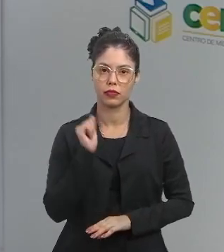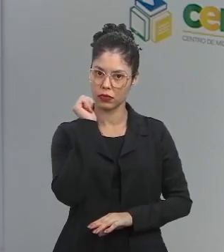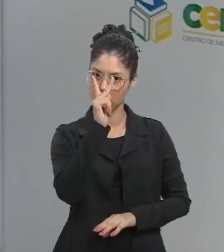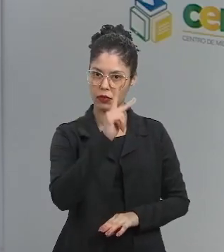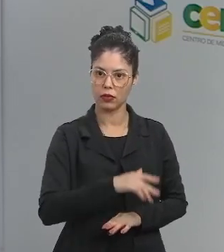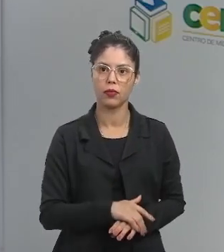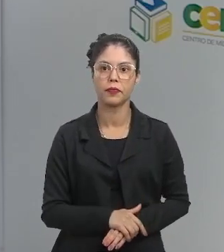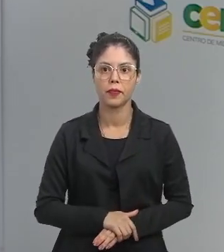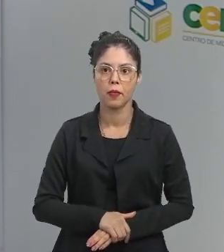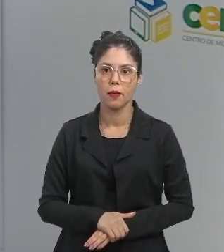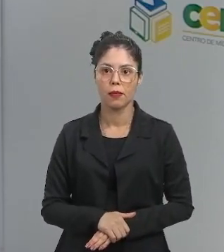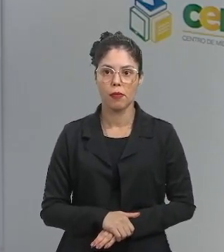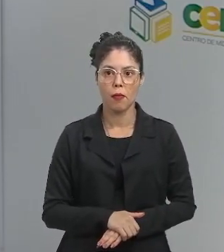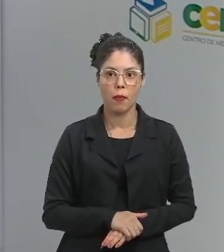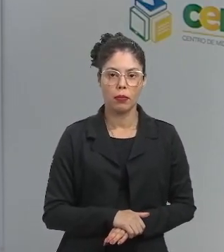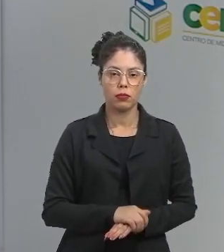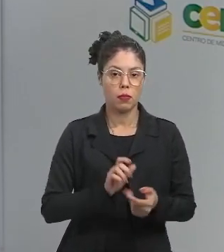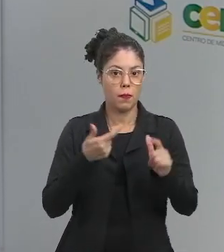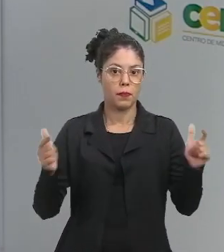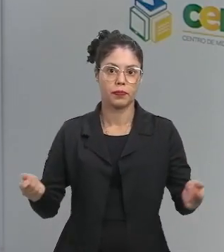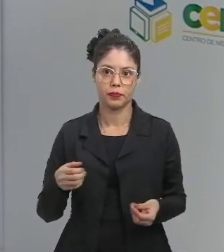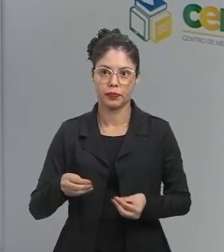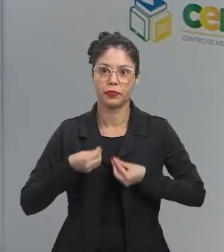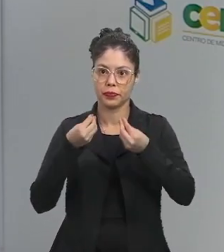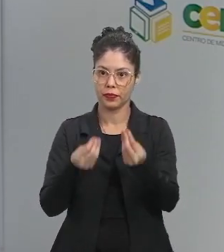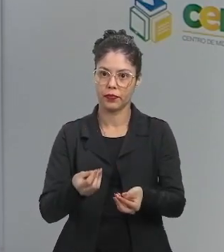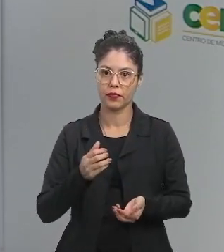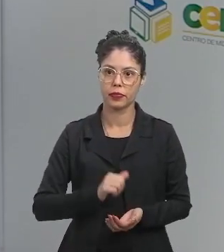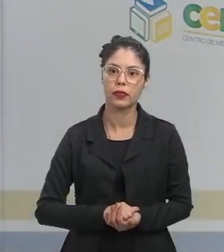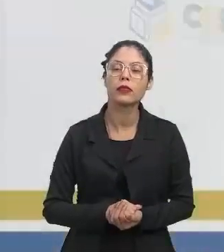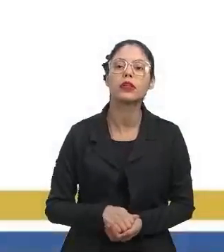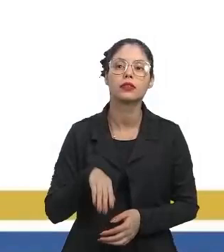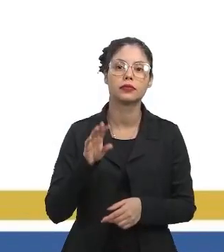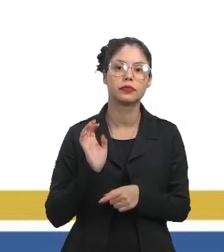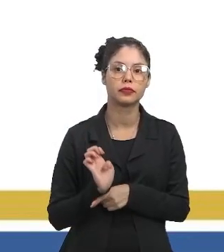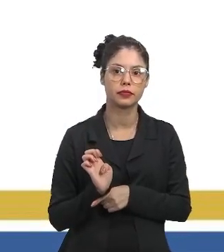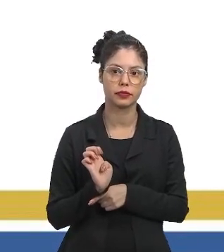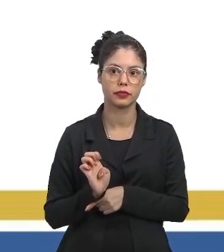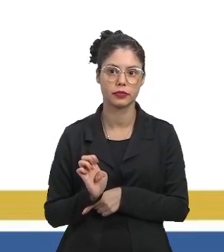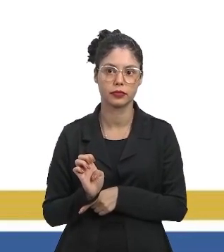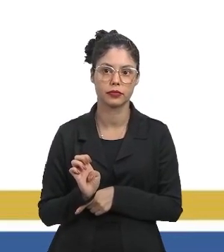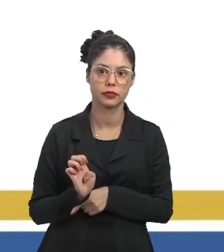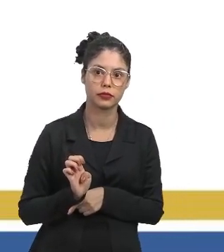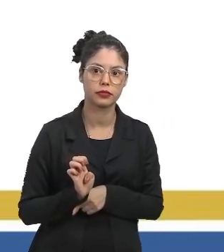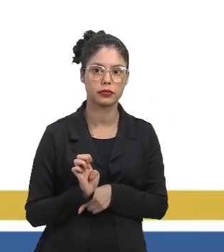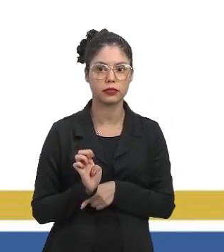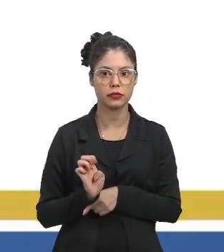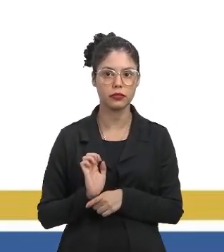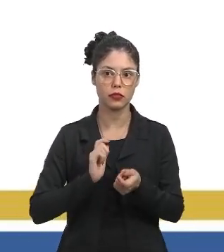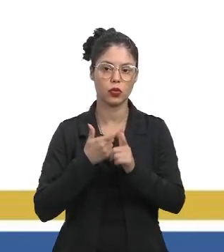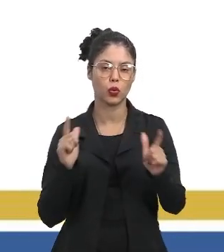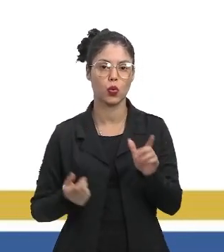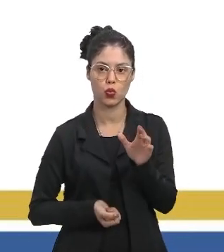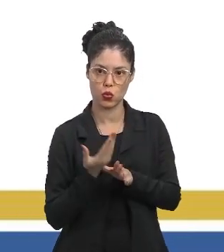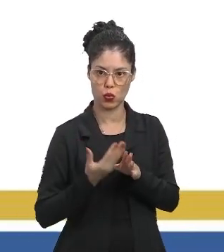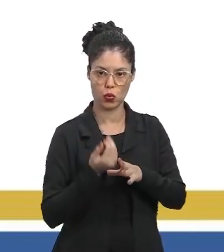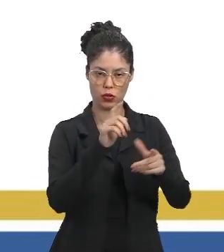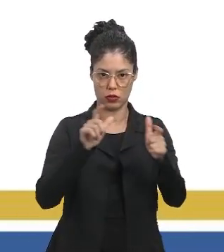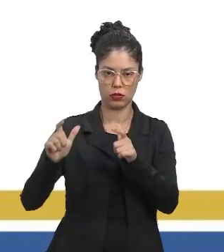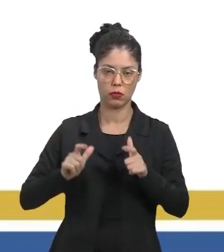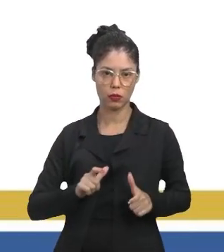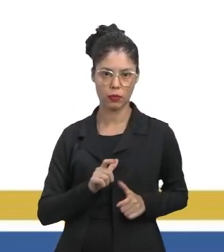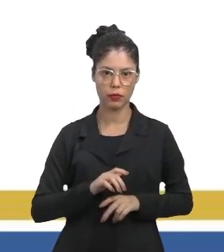Ok? Então, Valda, aumenta a oferta de alimento? Parece que sim. Parece que essa é a correta. Aumenta os locais